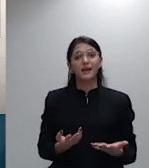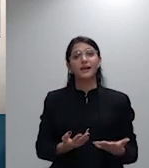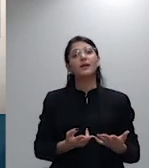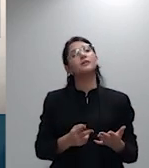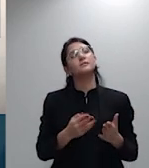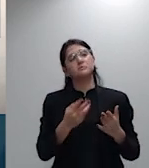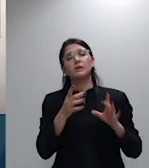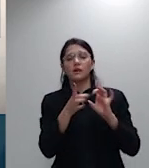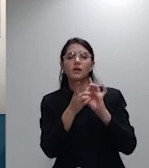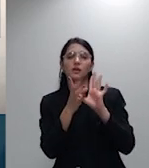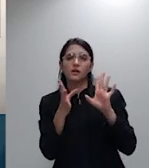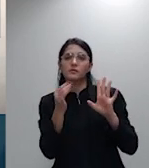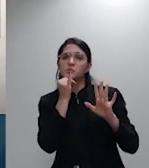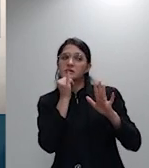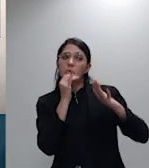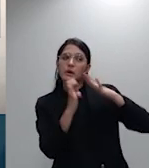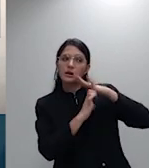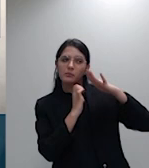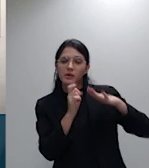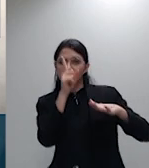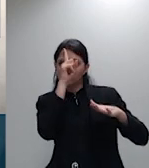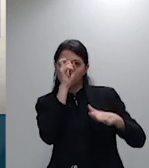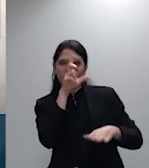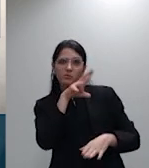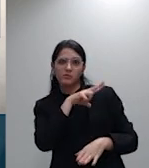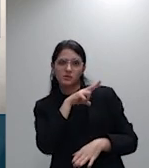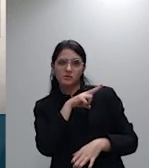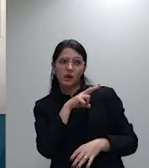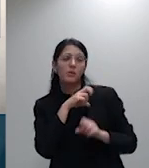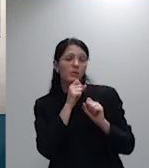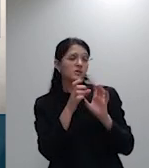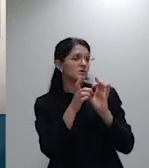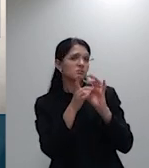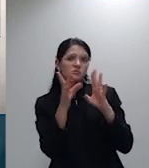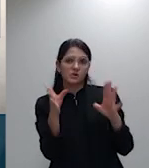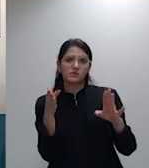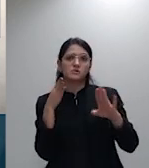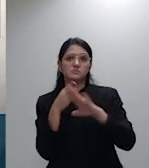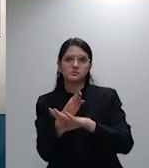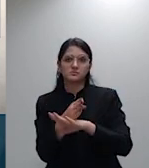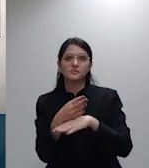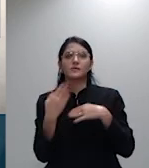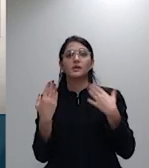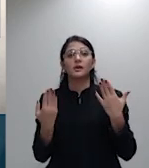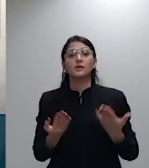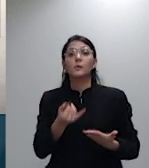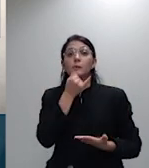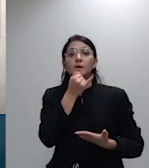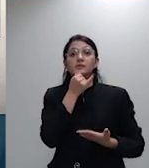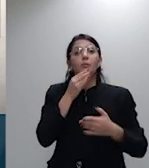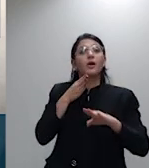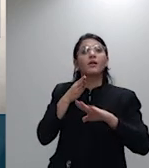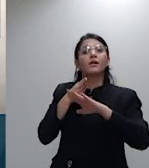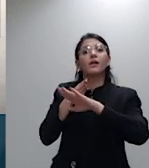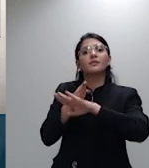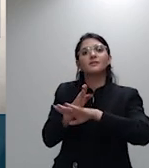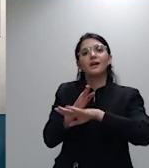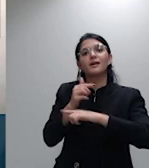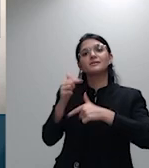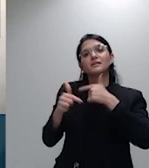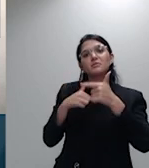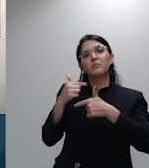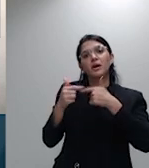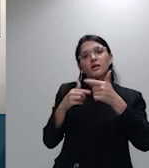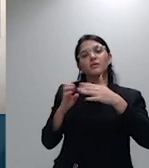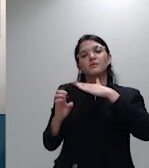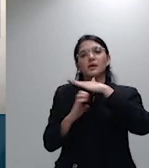então não faz sentido a iniciativa privada ingressar no lixo de mercado para se prejudicar financeiramente para dilapidar o seu patrimônio